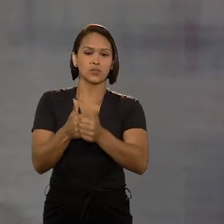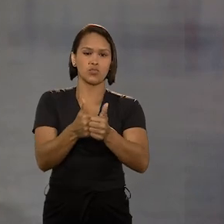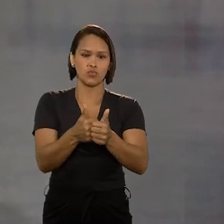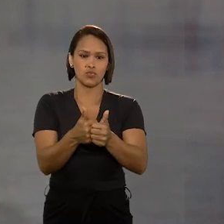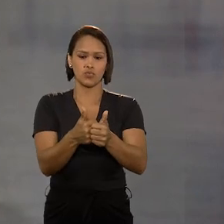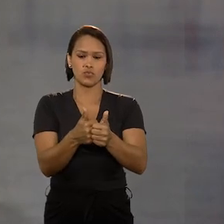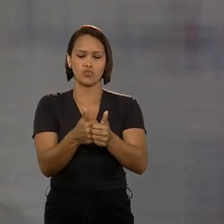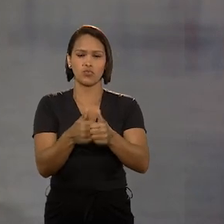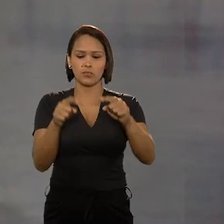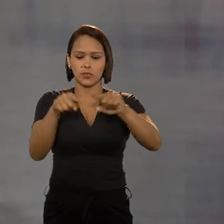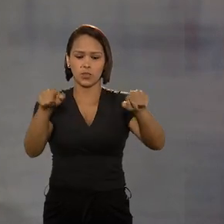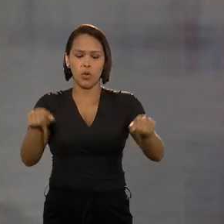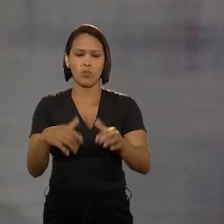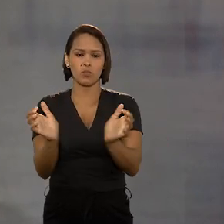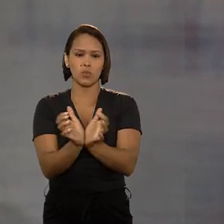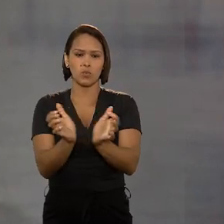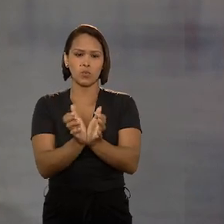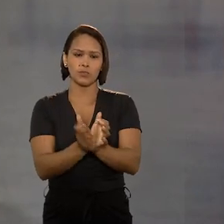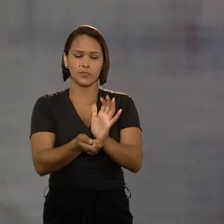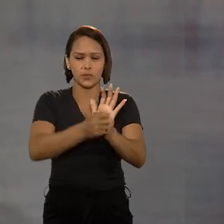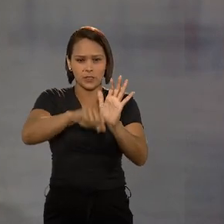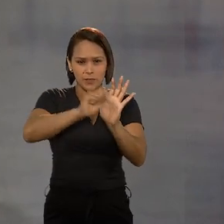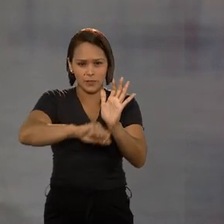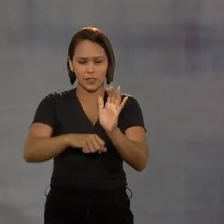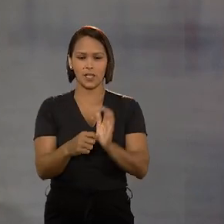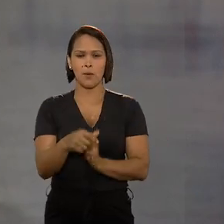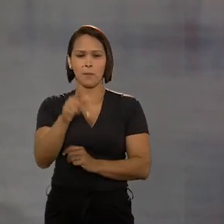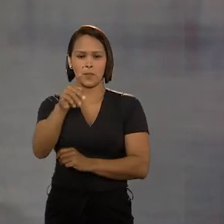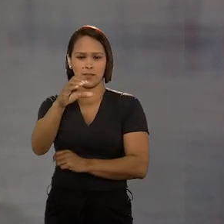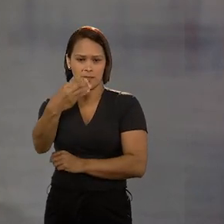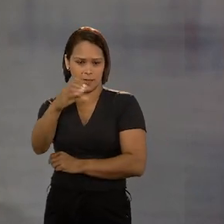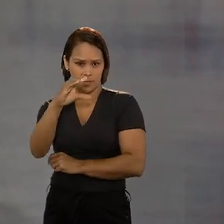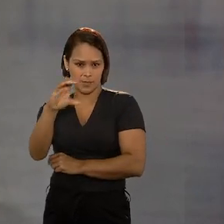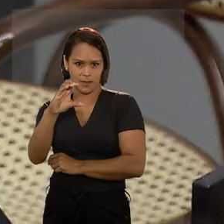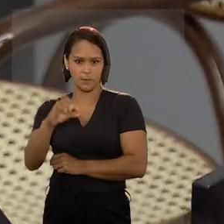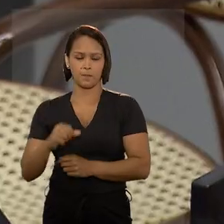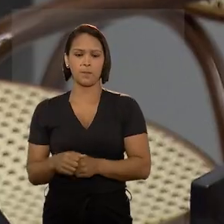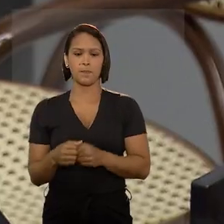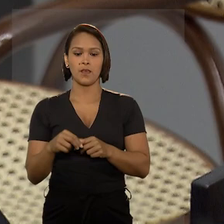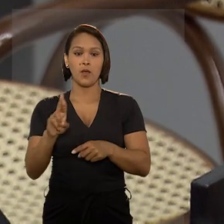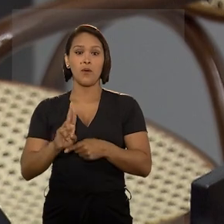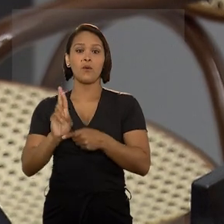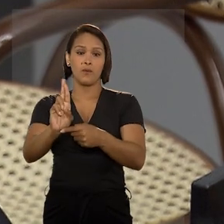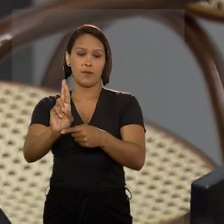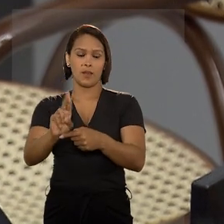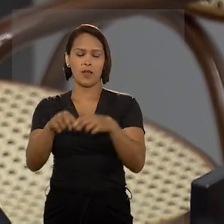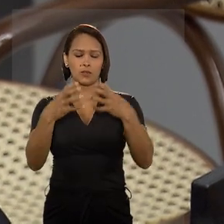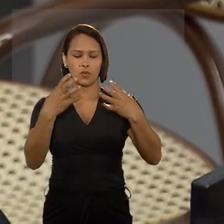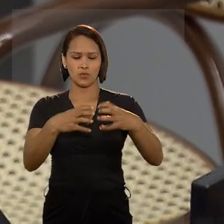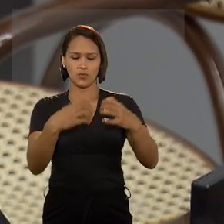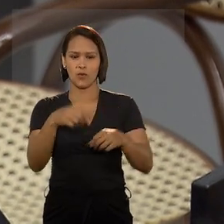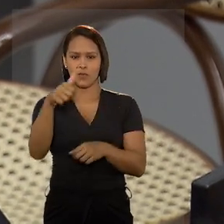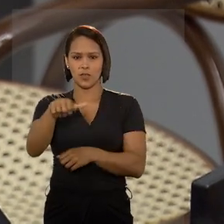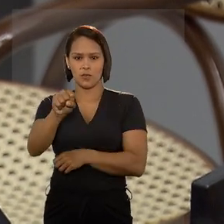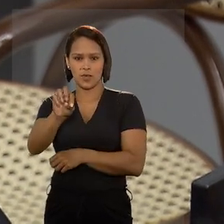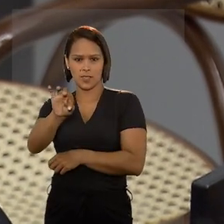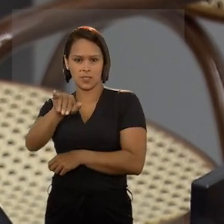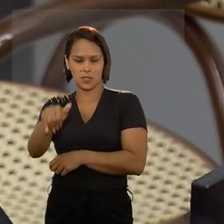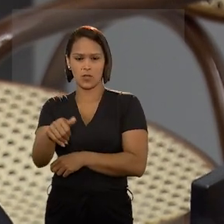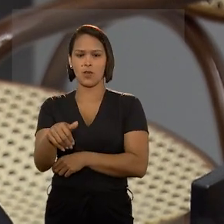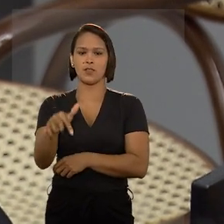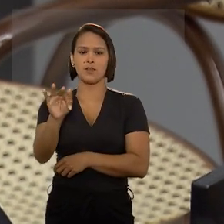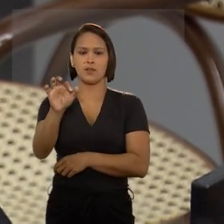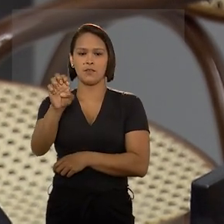uma quadrilha de traficantes ligada ao primeiro comando da capital, o PCC. O relator do conflito de competência no STJ,